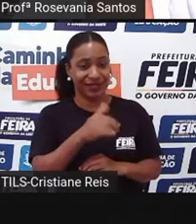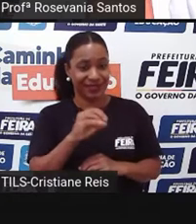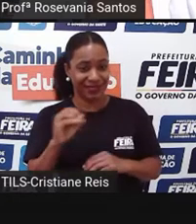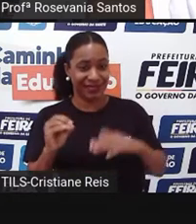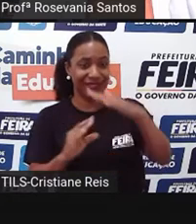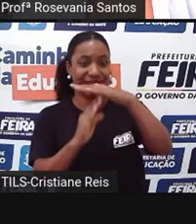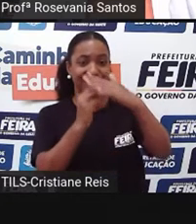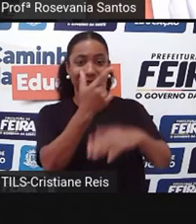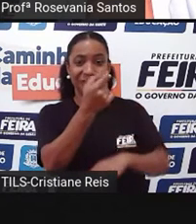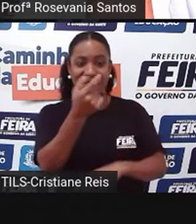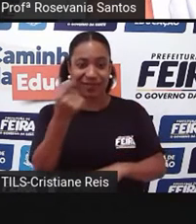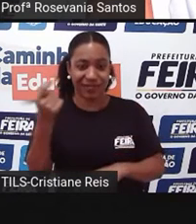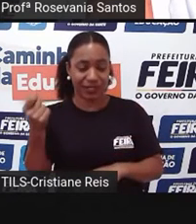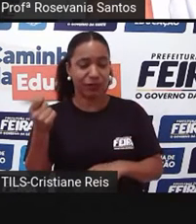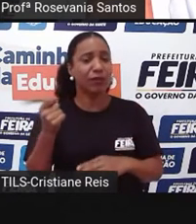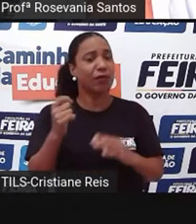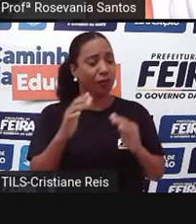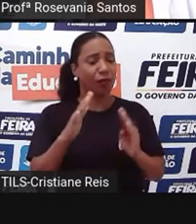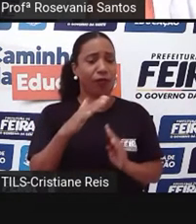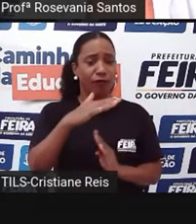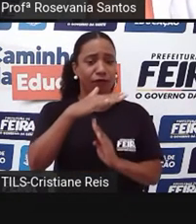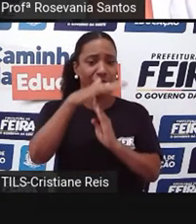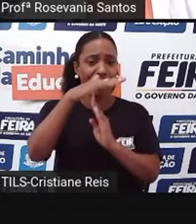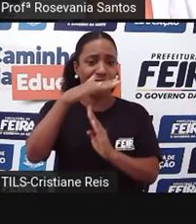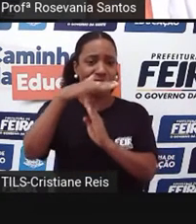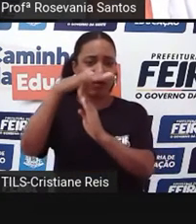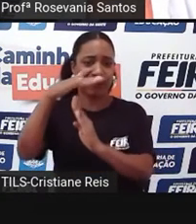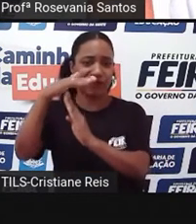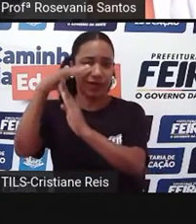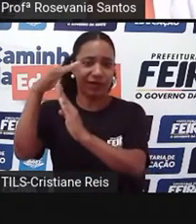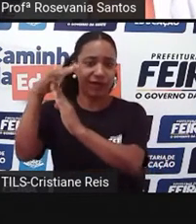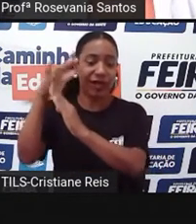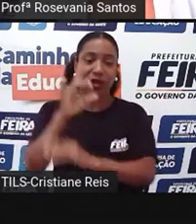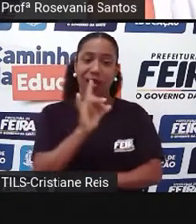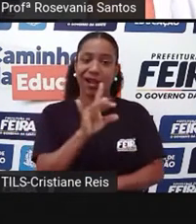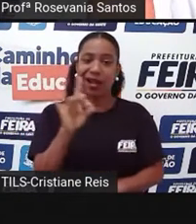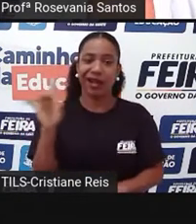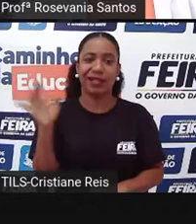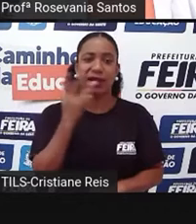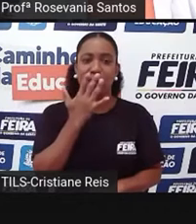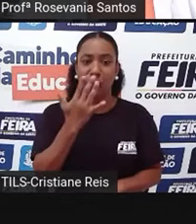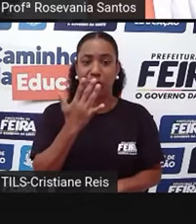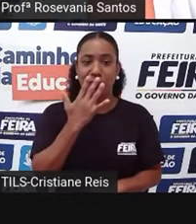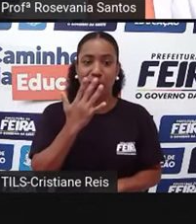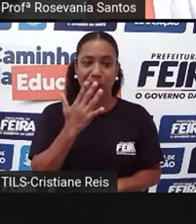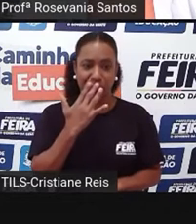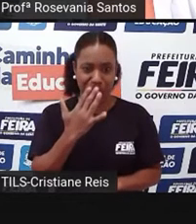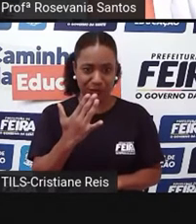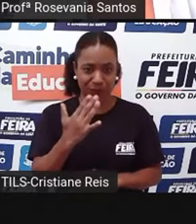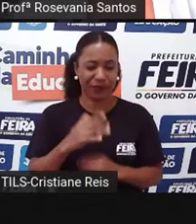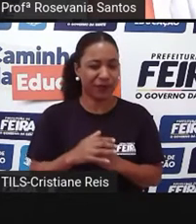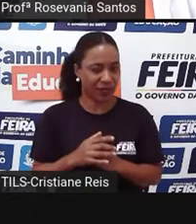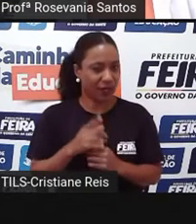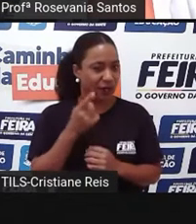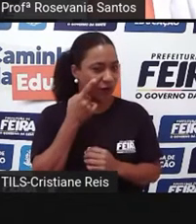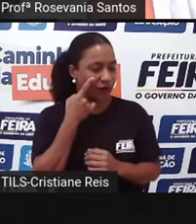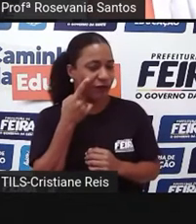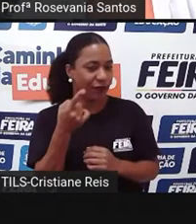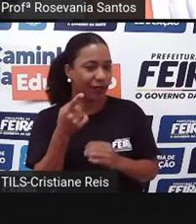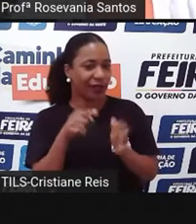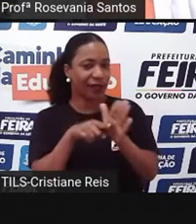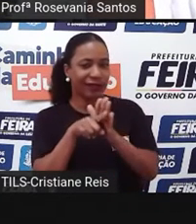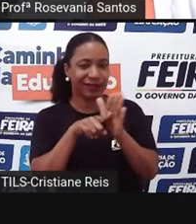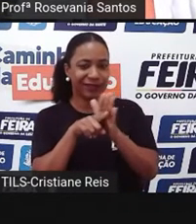de quinhentos a oitocentos, e assim, excessivamente. É uma área entre esses valores aí. Então, analisando aqui esse mapa,